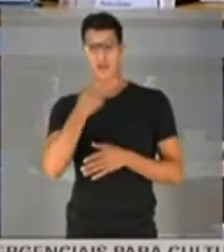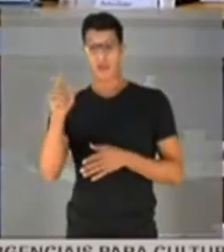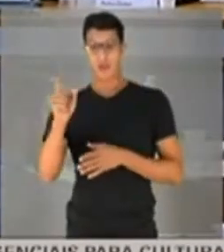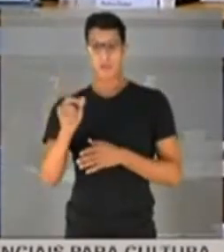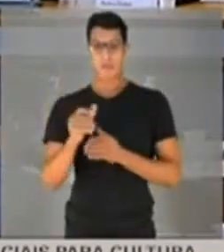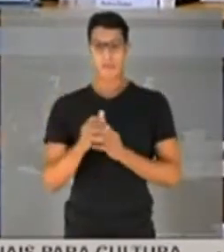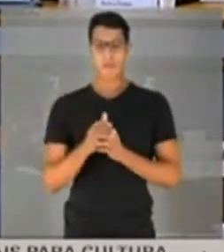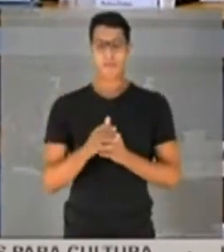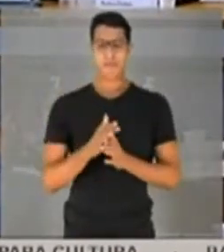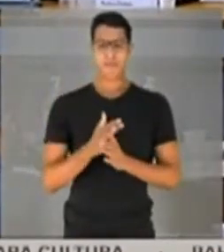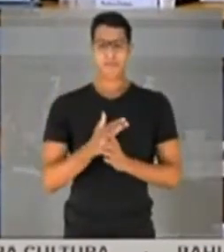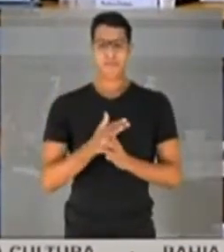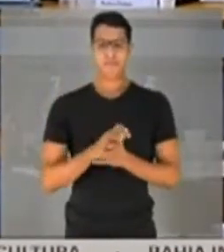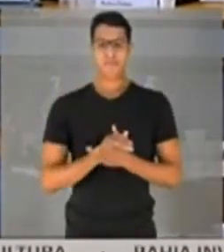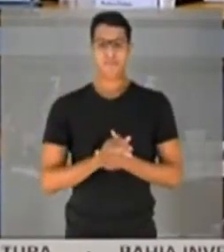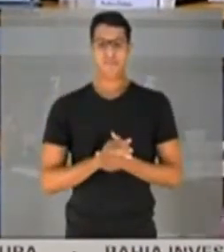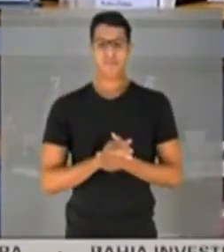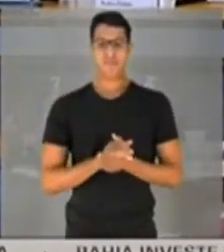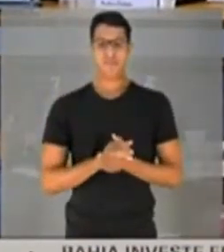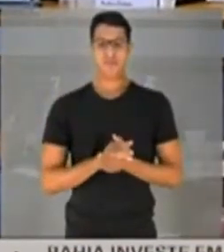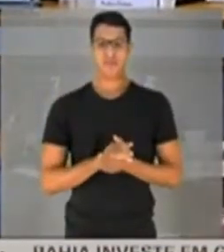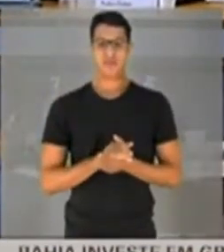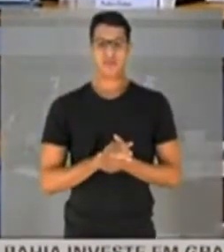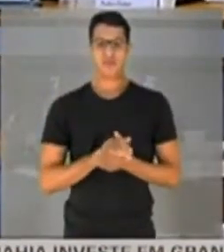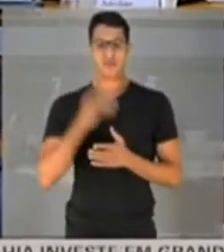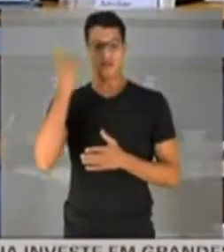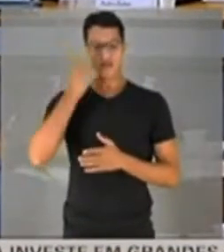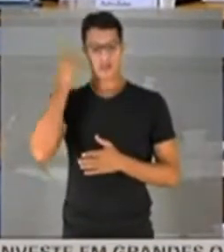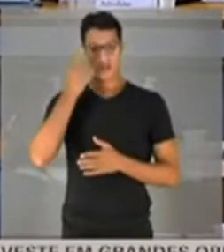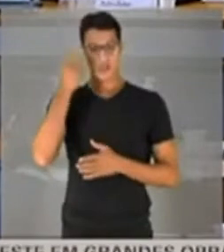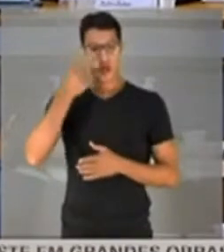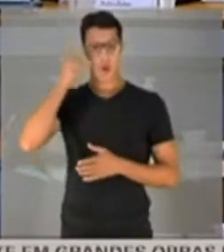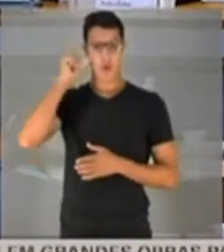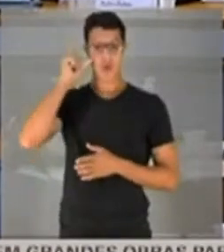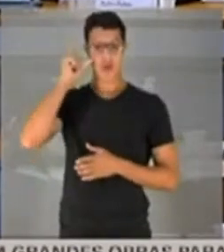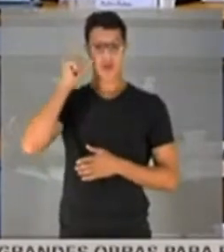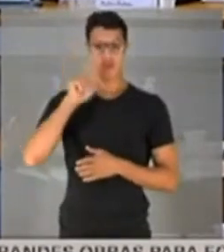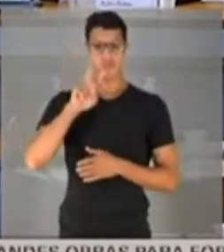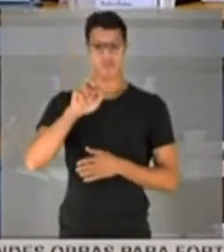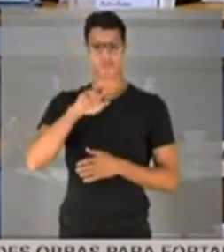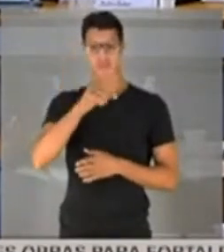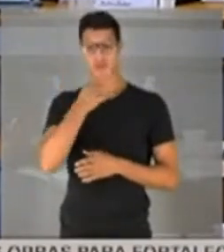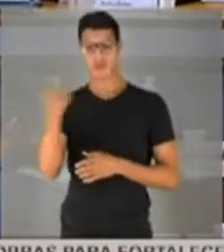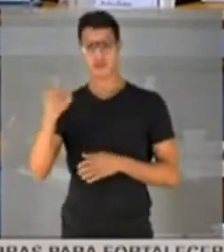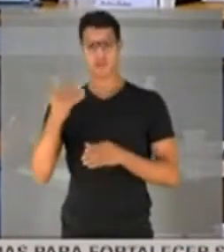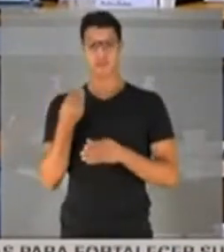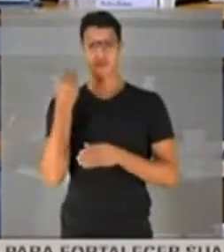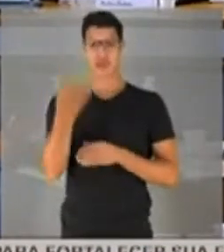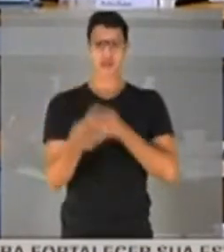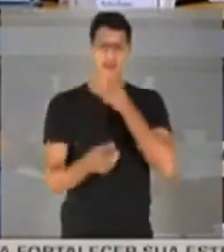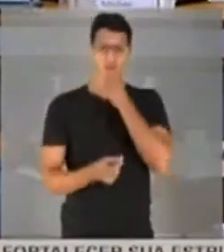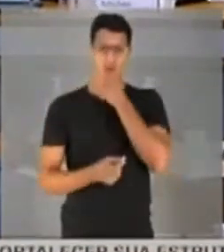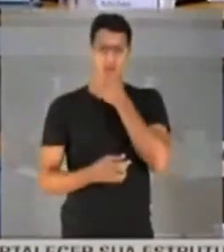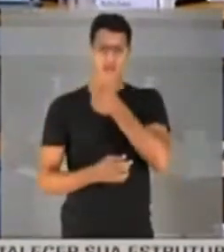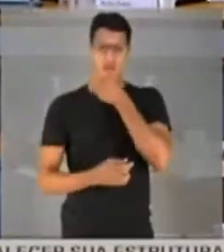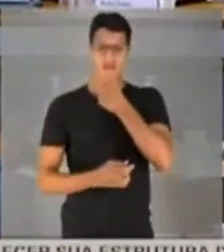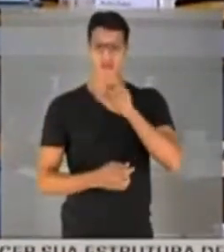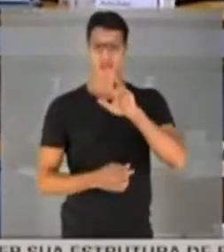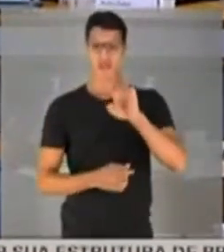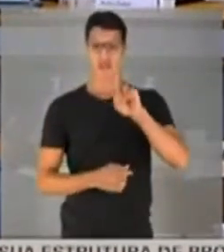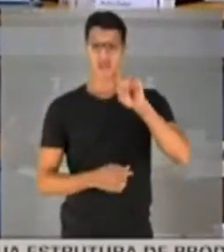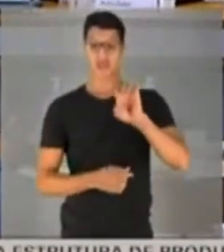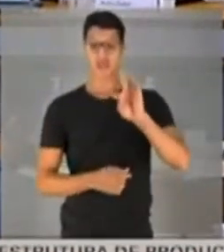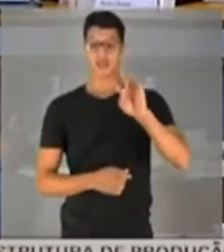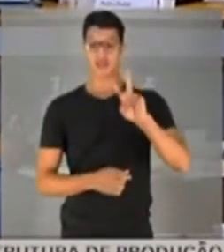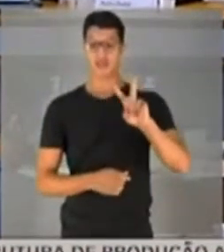deputado, que ontem, essa versão foi dada numa entrevista a uma rede de TV, está